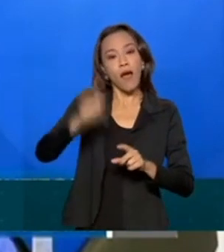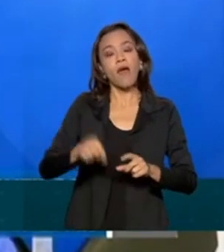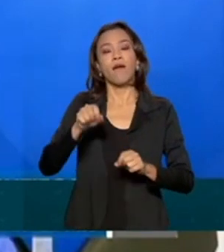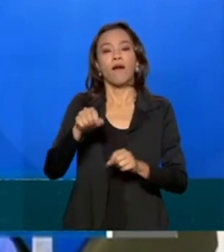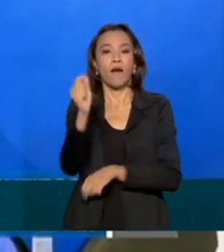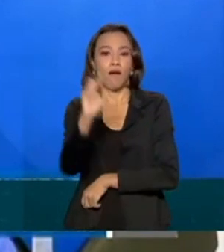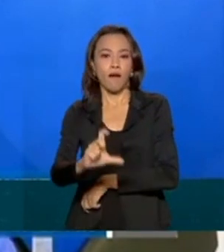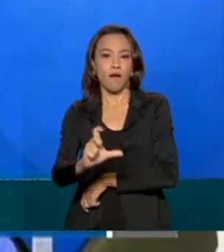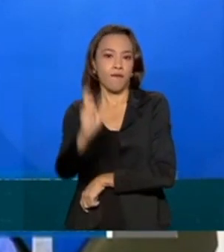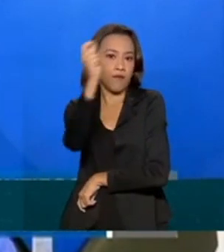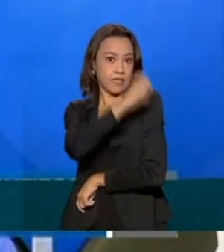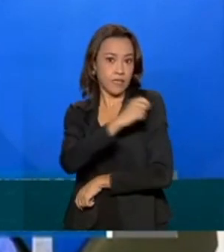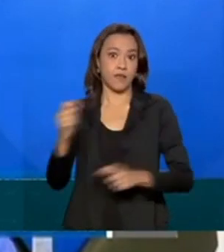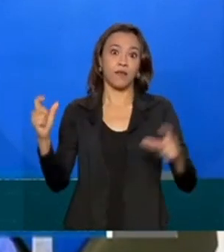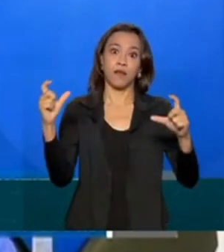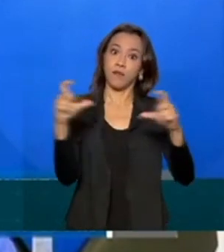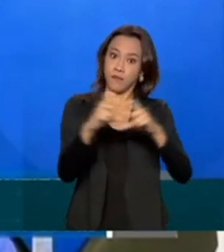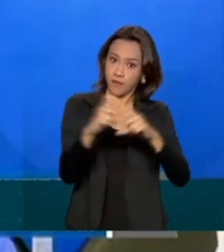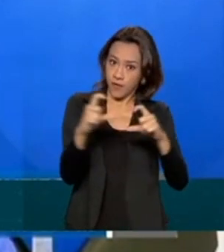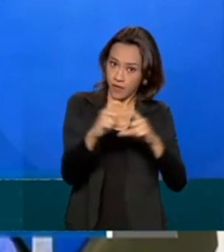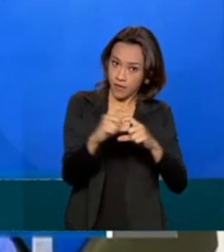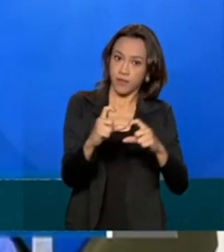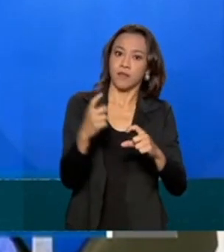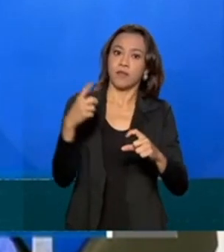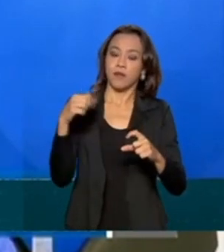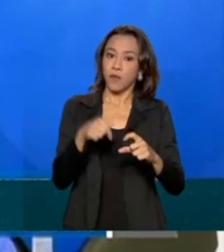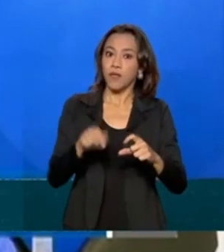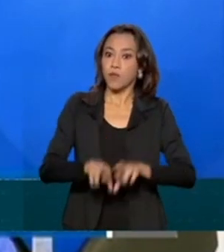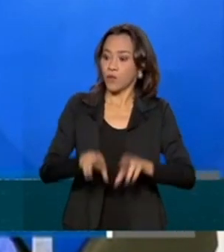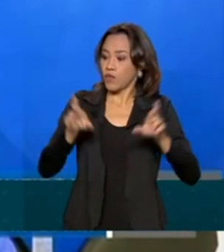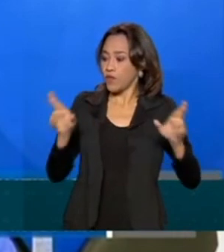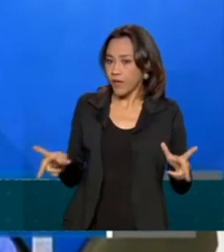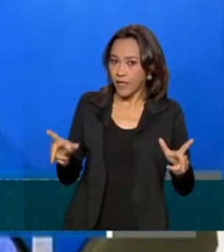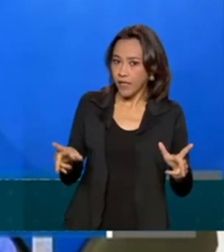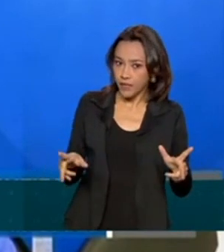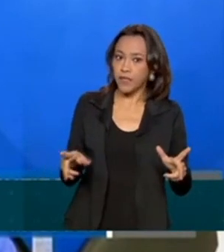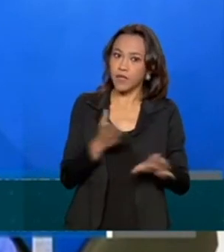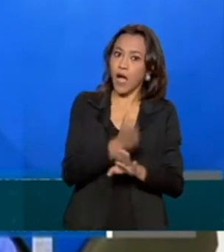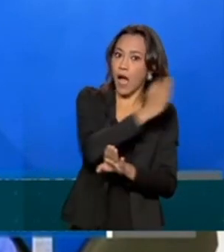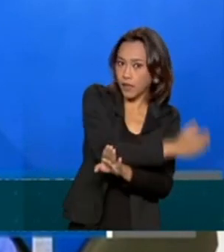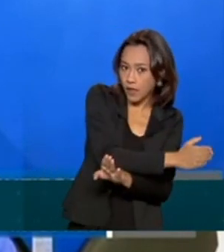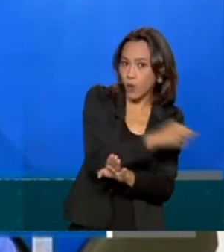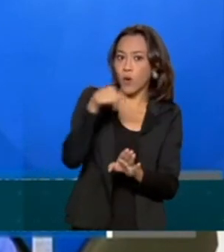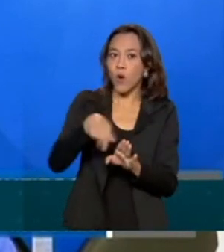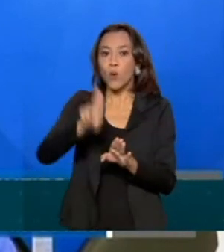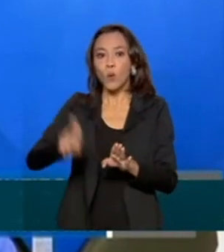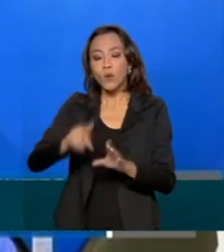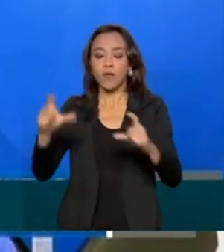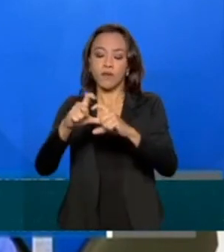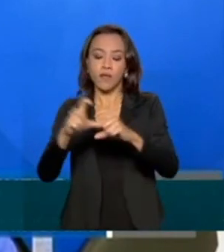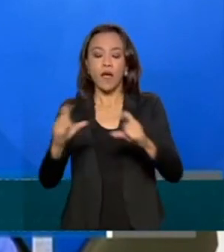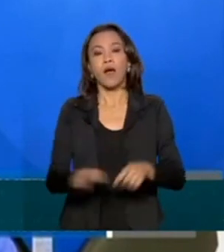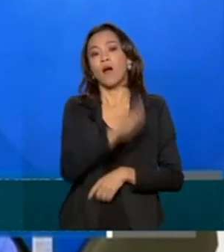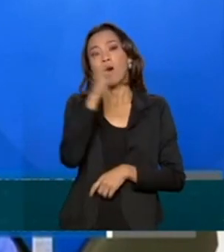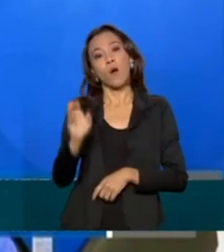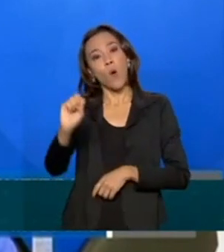primeiro porque os esquemas heterólogos, ou seja, com vacinas diferentes, geralmente usam a vacina da Pfizer ou a